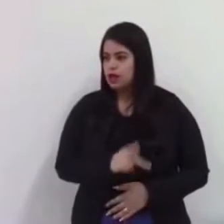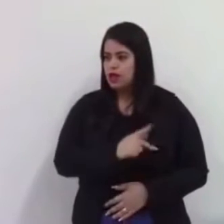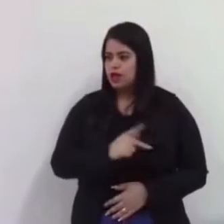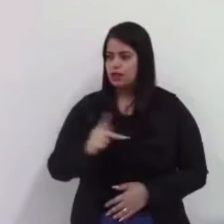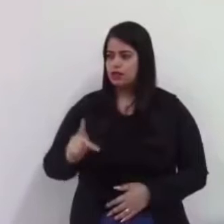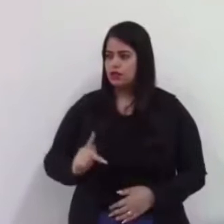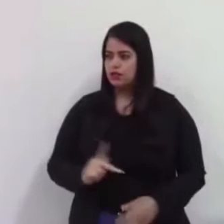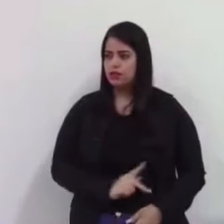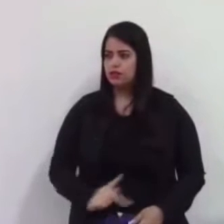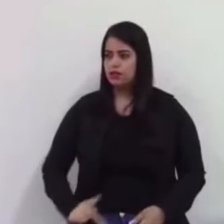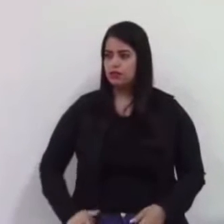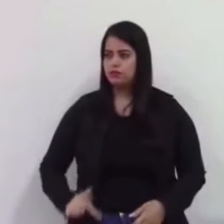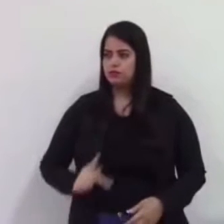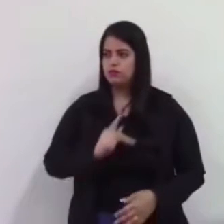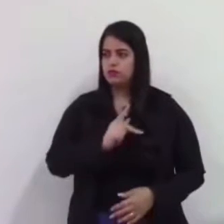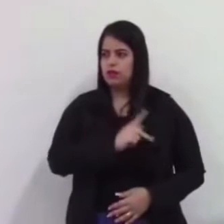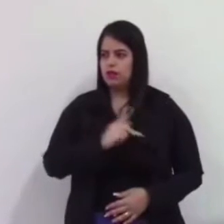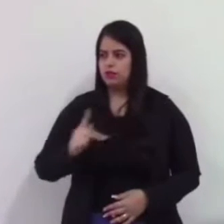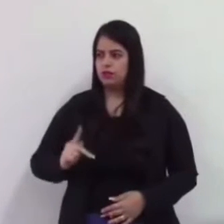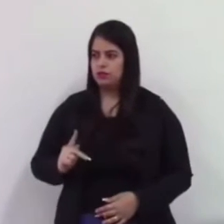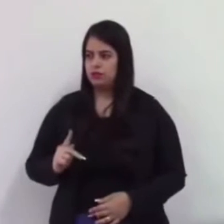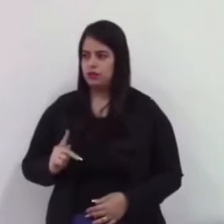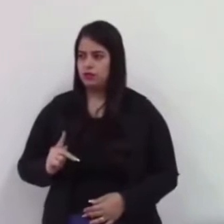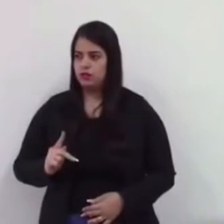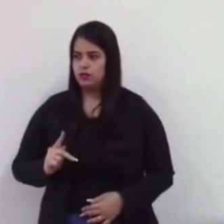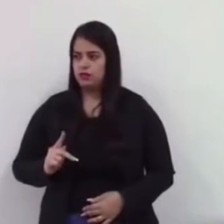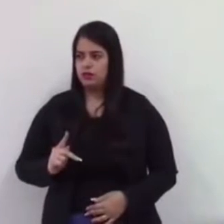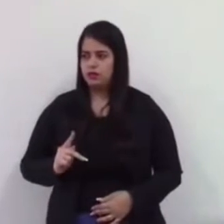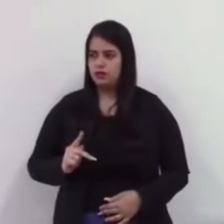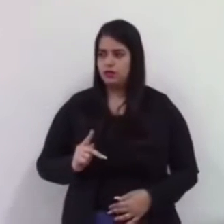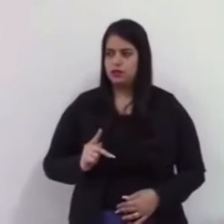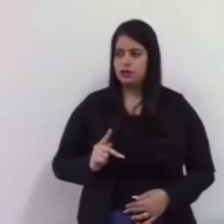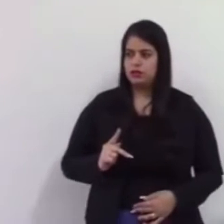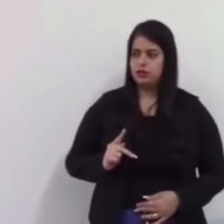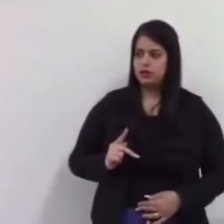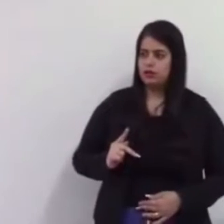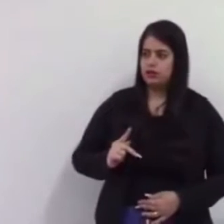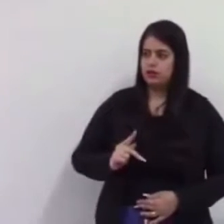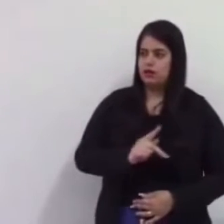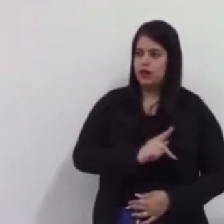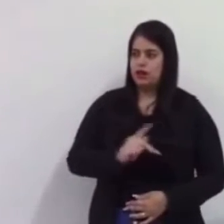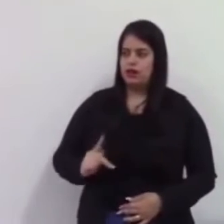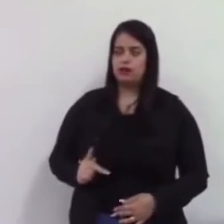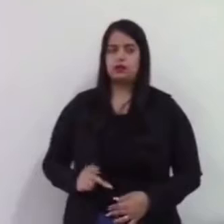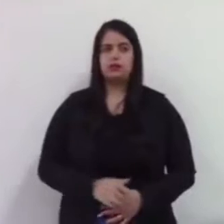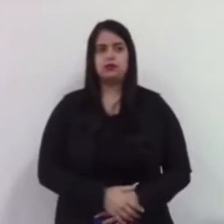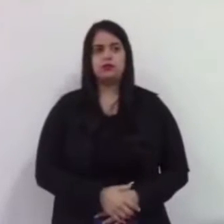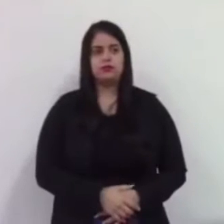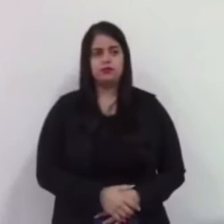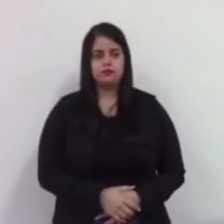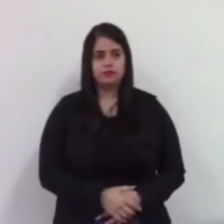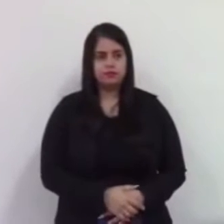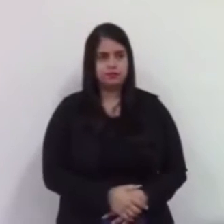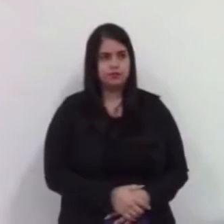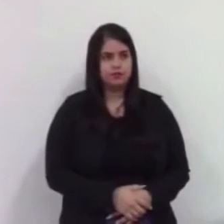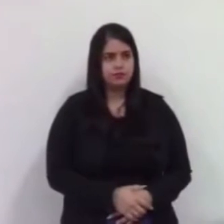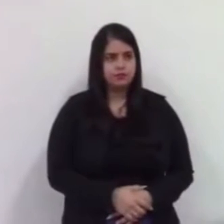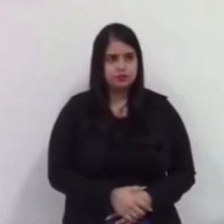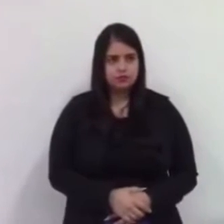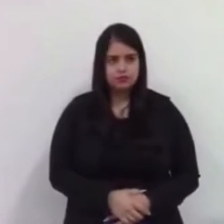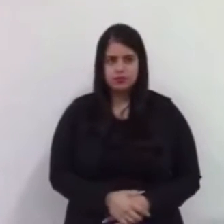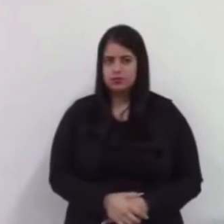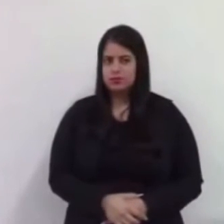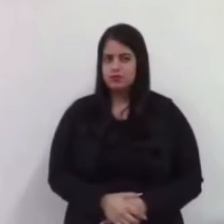e Ricardo Ferreira, para nós cobrar mais lá o presidente, que foi presidente ou foi diretor que vem naquele dia, presidente?